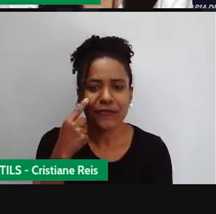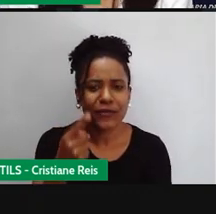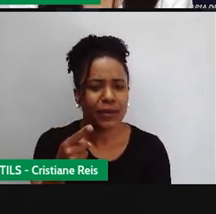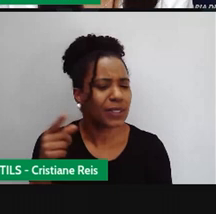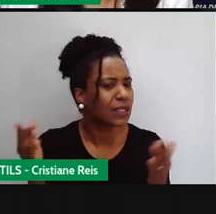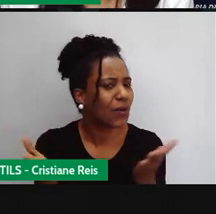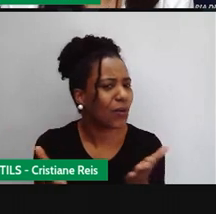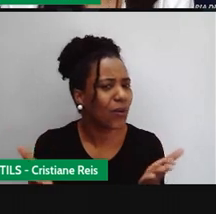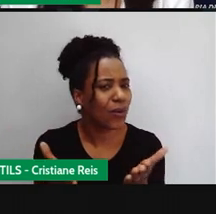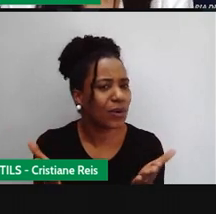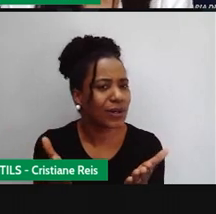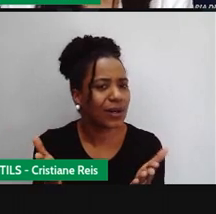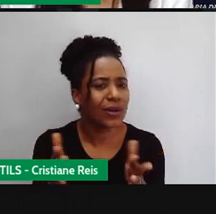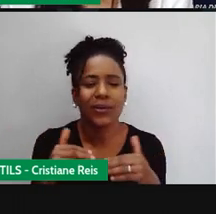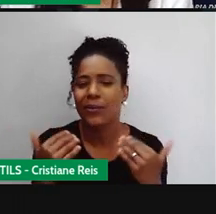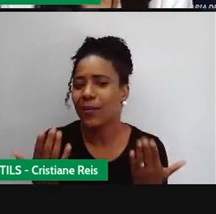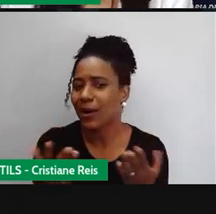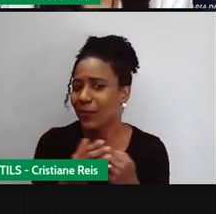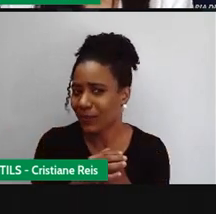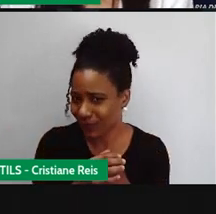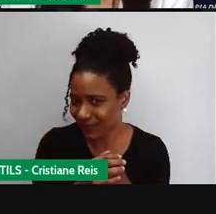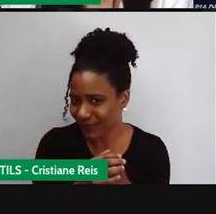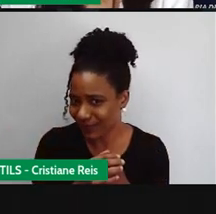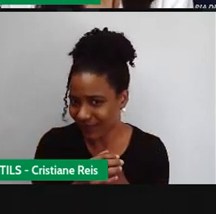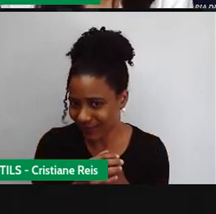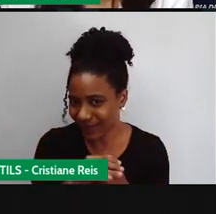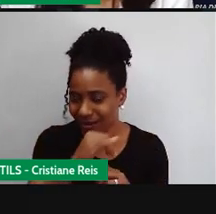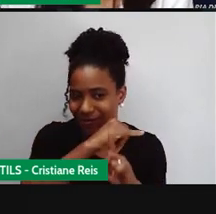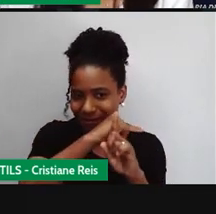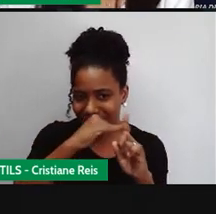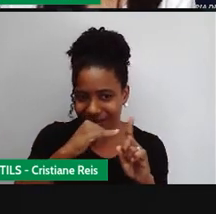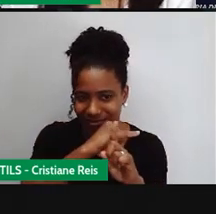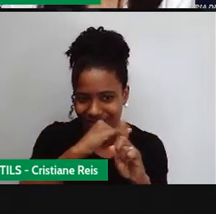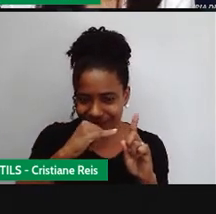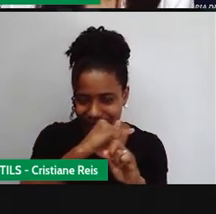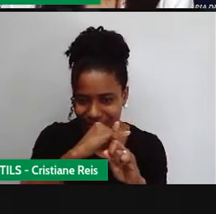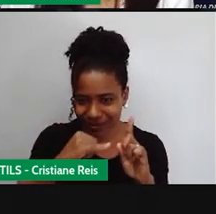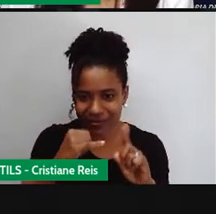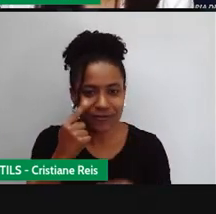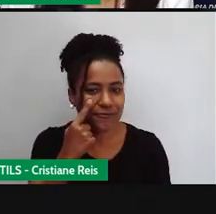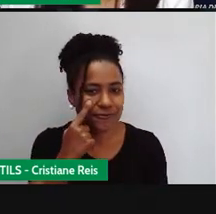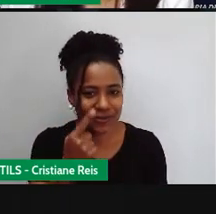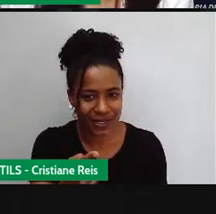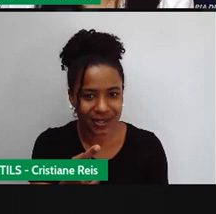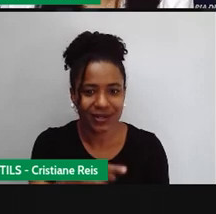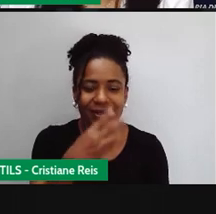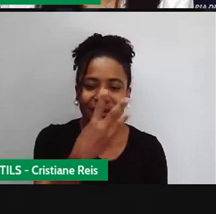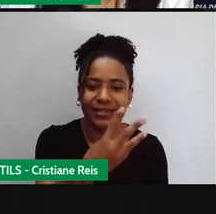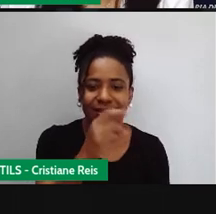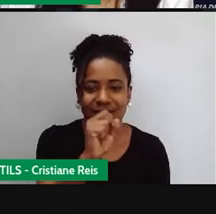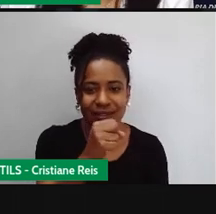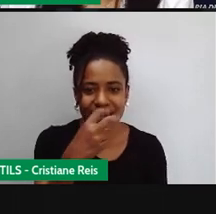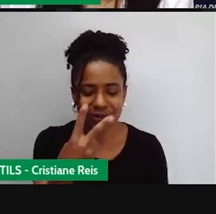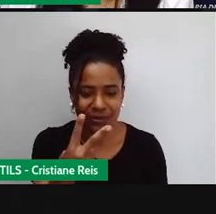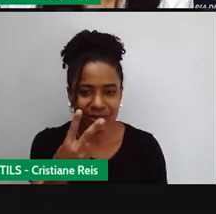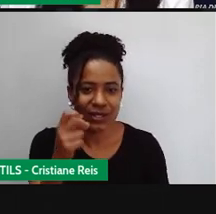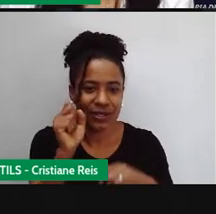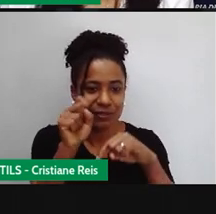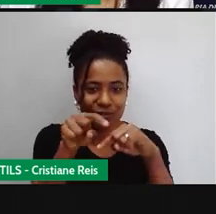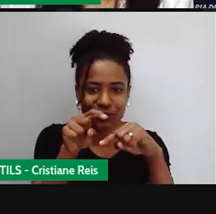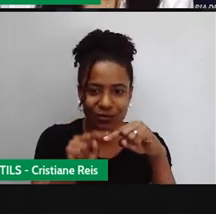atual. E a gente sabe que o consumo atual está pela metade. Então, eu tenho que dividir 382